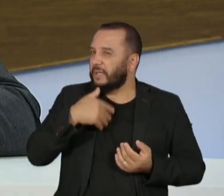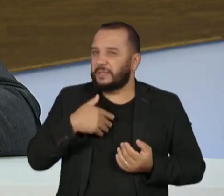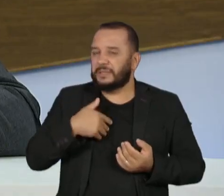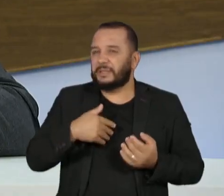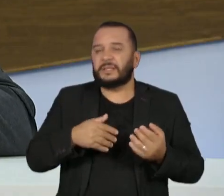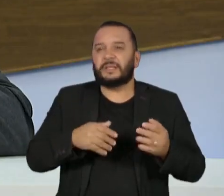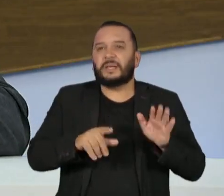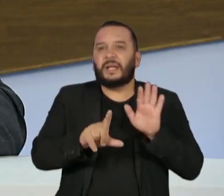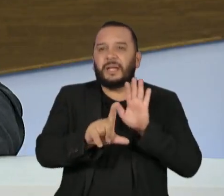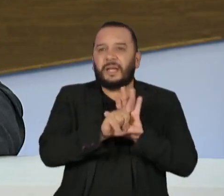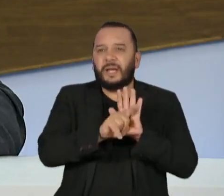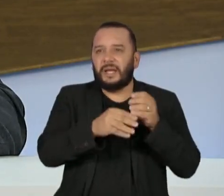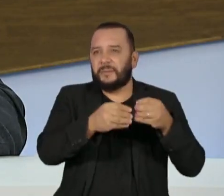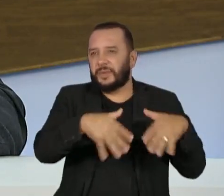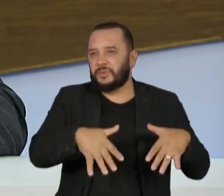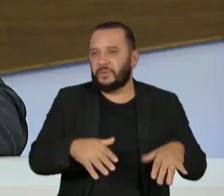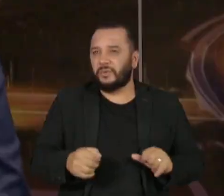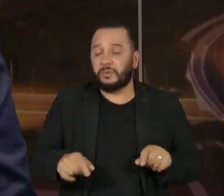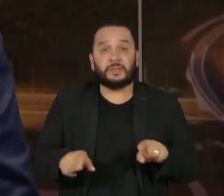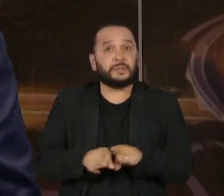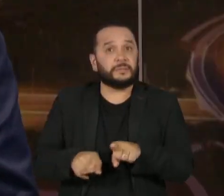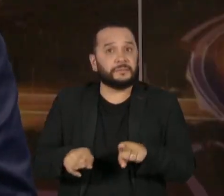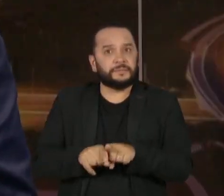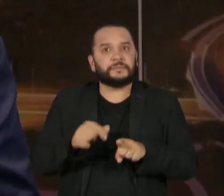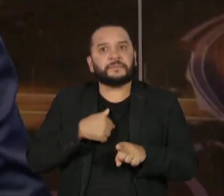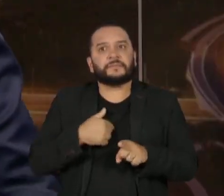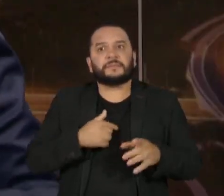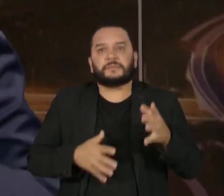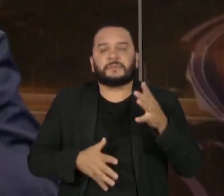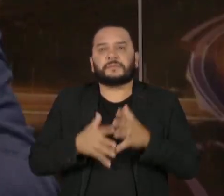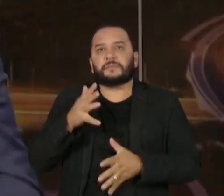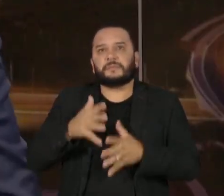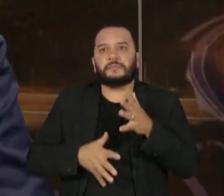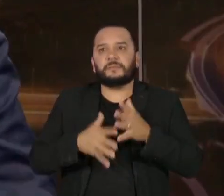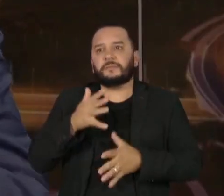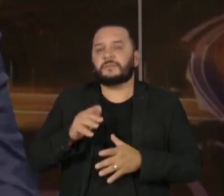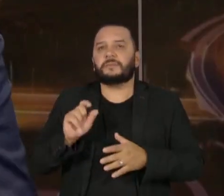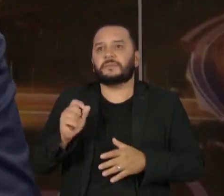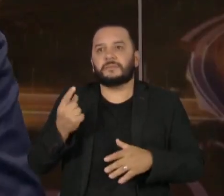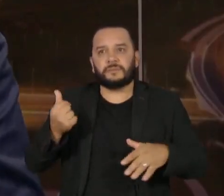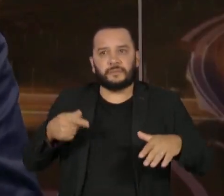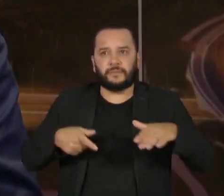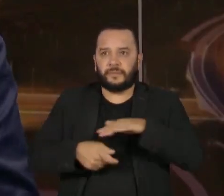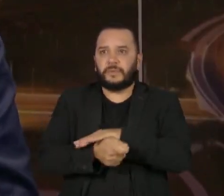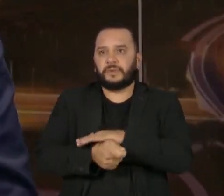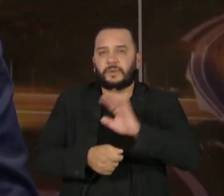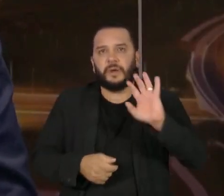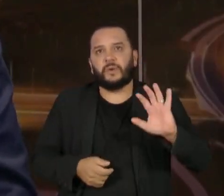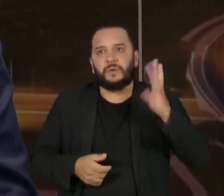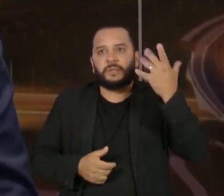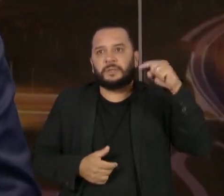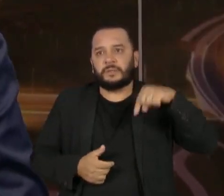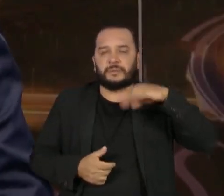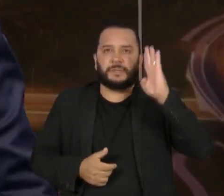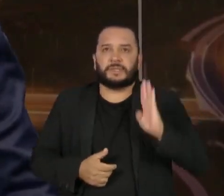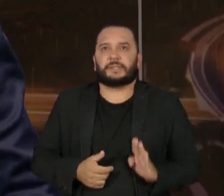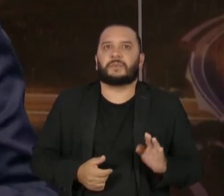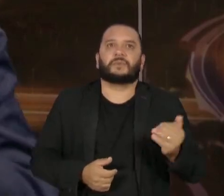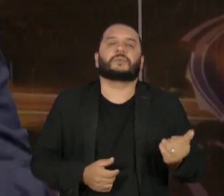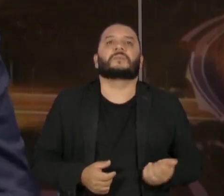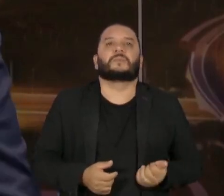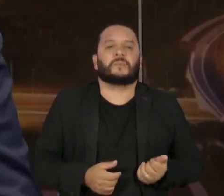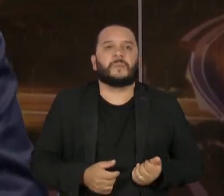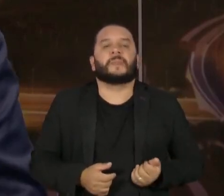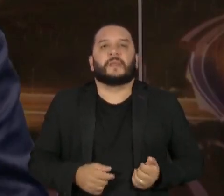e inibiram e impediram, eu diria, boa parte do investimento que poderia estar acontecendo no Brasil. Então,